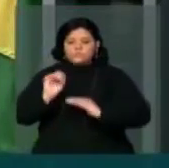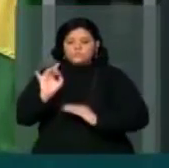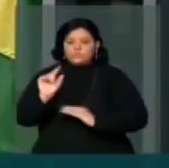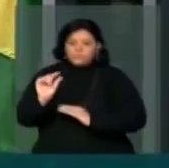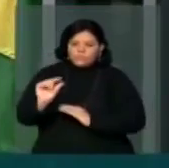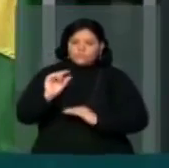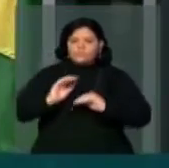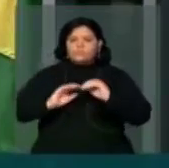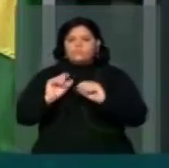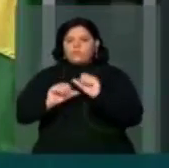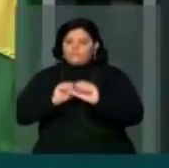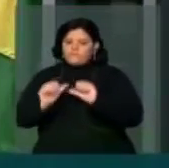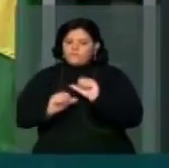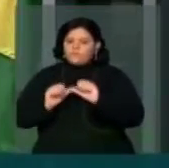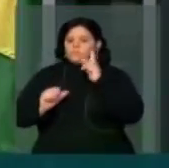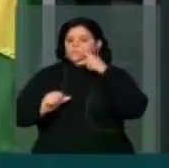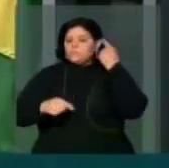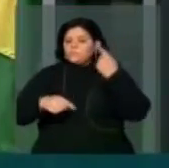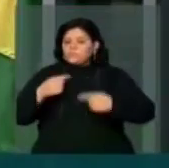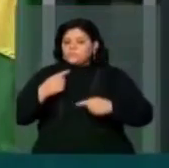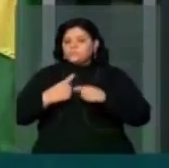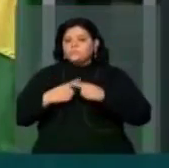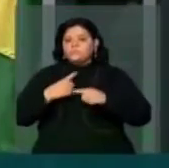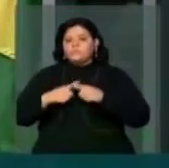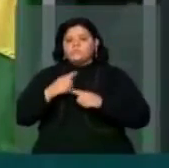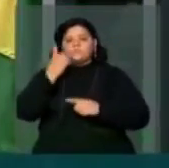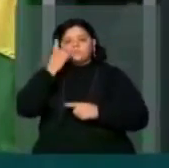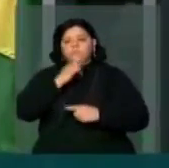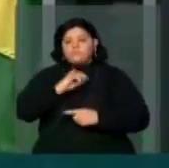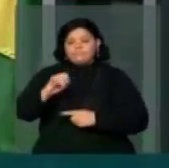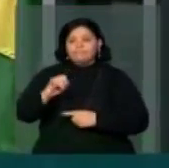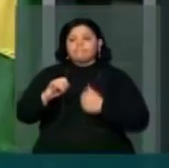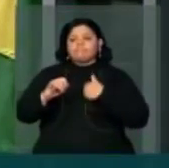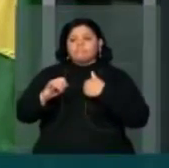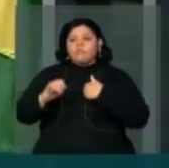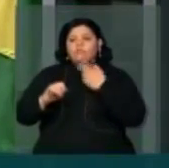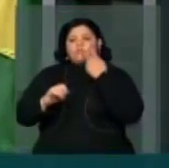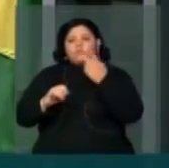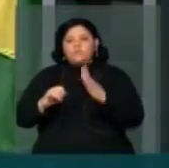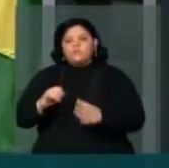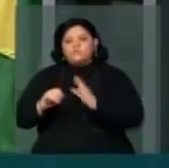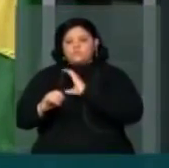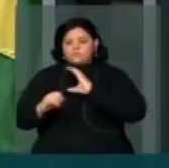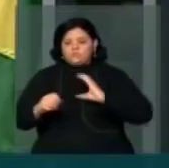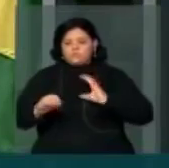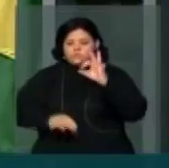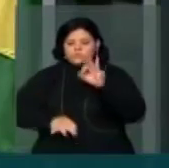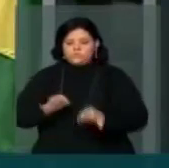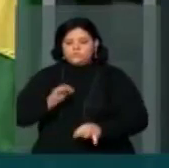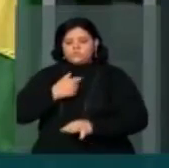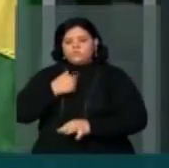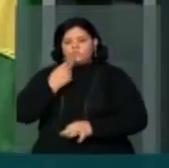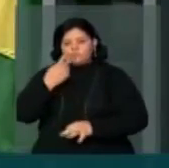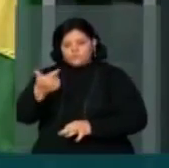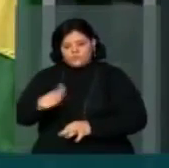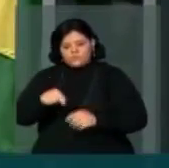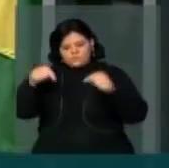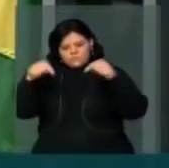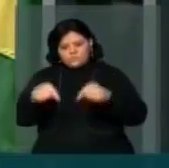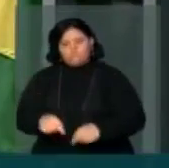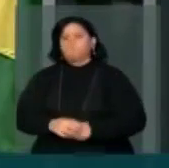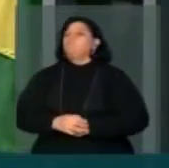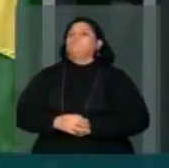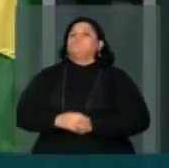reforma política, sobre a tal reforma política, deputado Domingos Dutra. Eu disse lá na Comissão de Justiça, vou dizer aqui a Vossa Excelência,